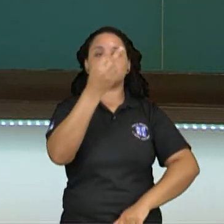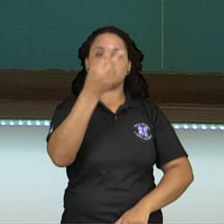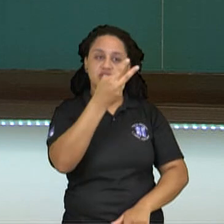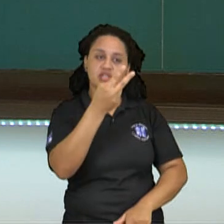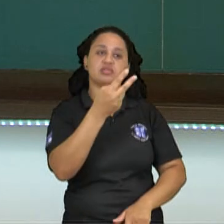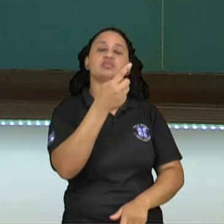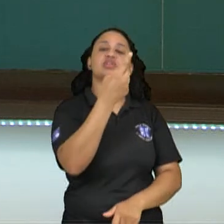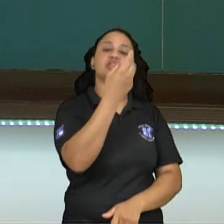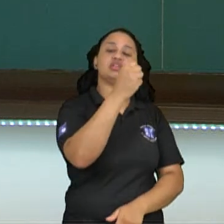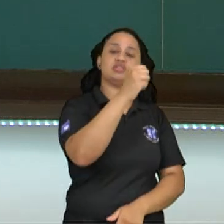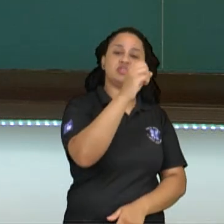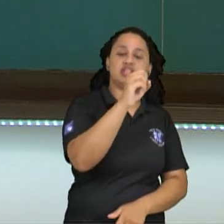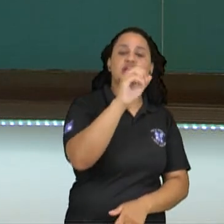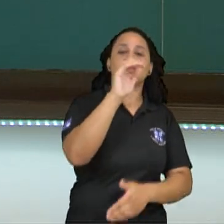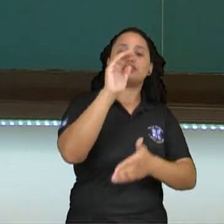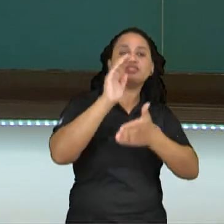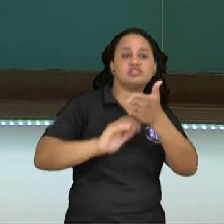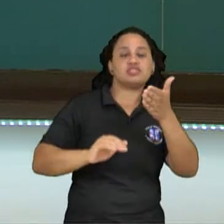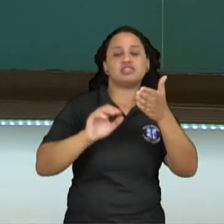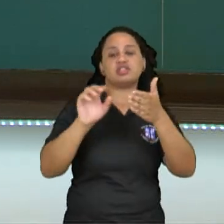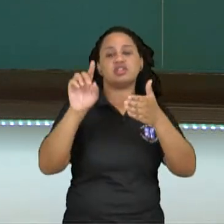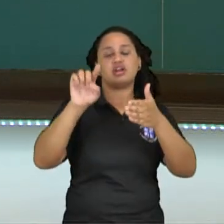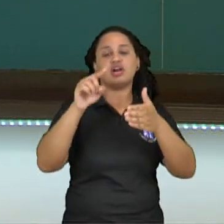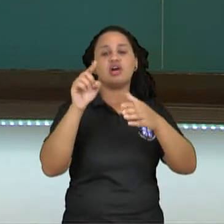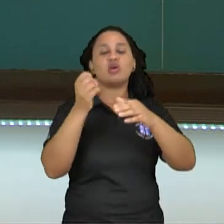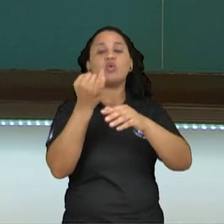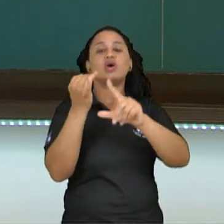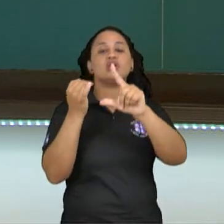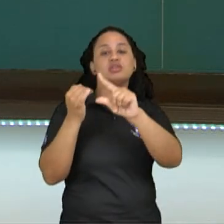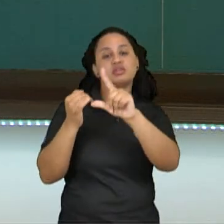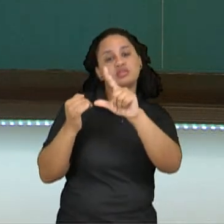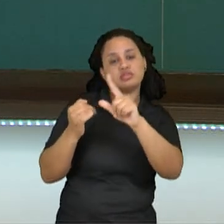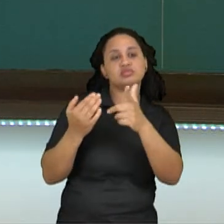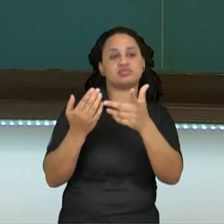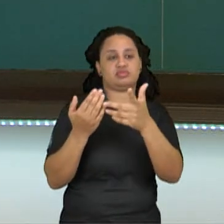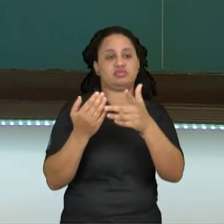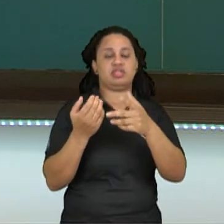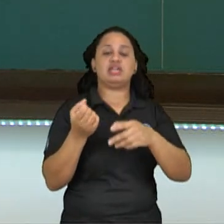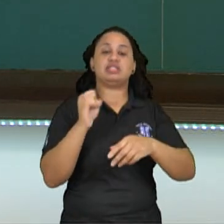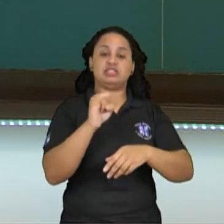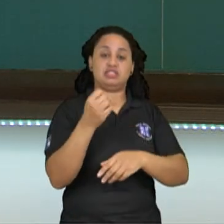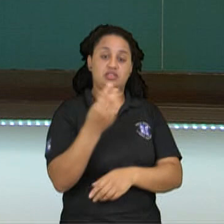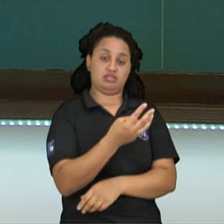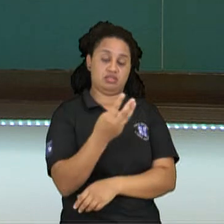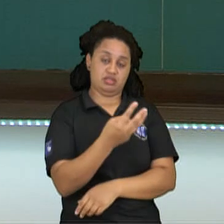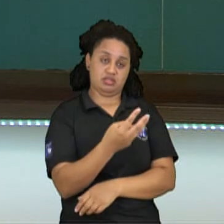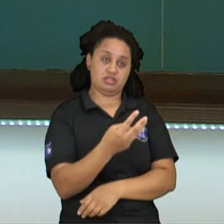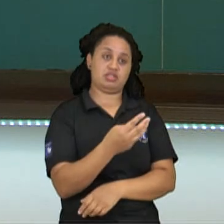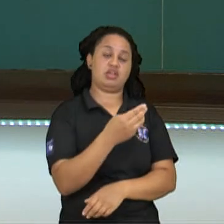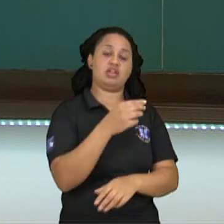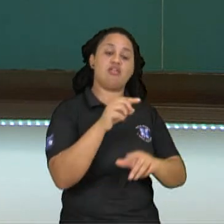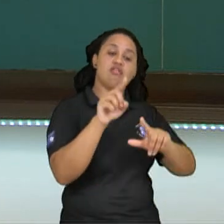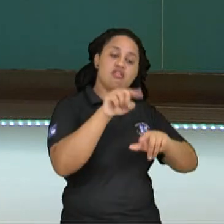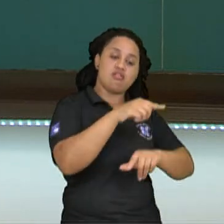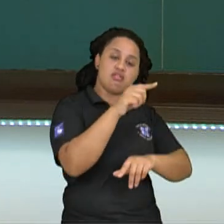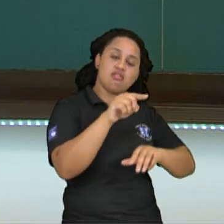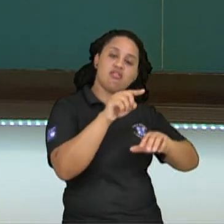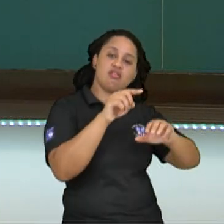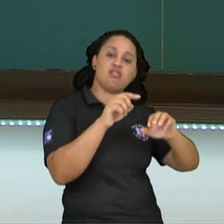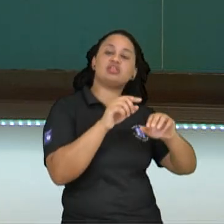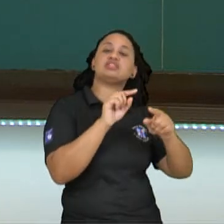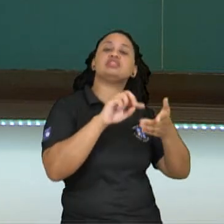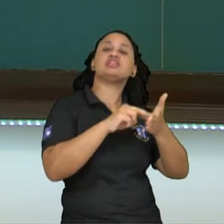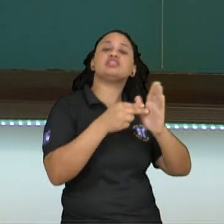fazer o 180 menos o ângulo. Se o ângulo estiver no terceiro quadrante, você vai fazer o ângulo menos o 180. E,